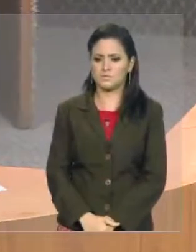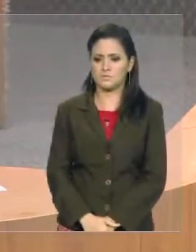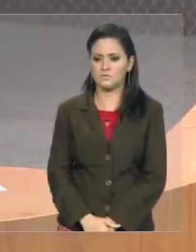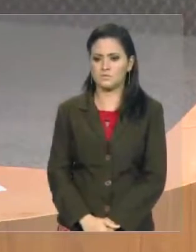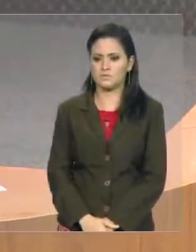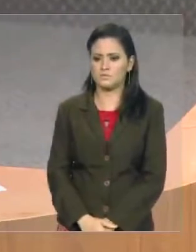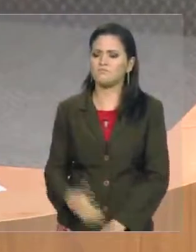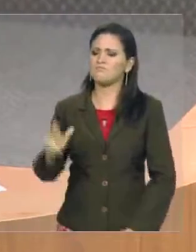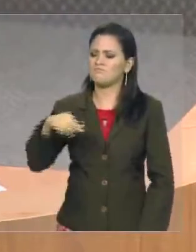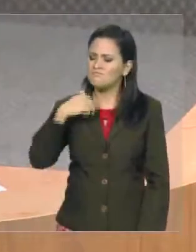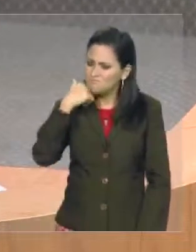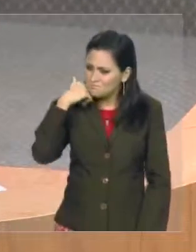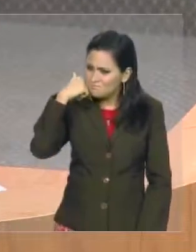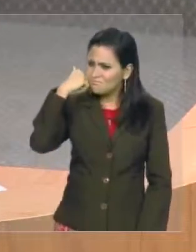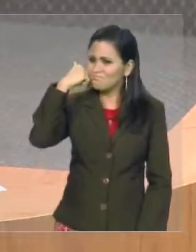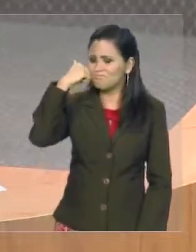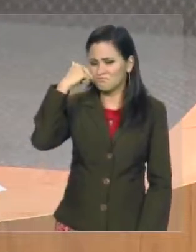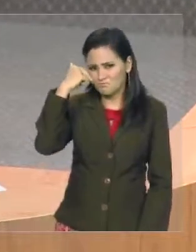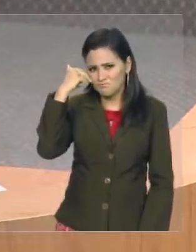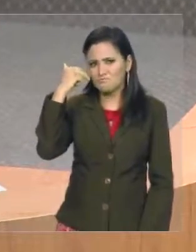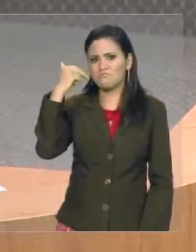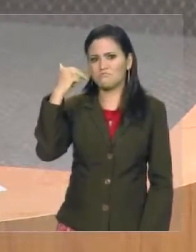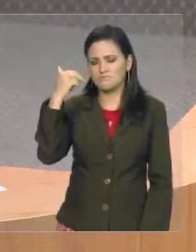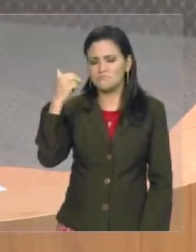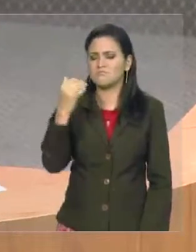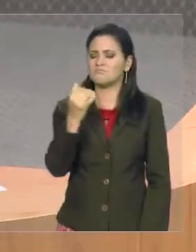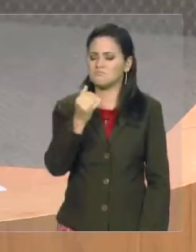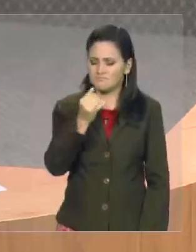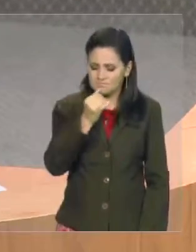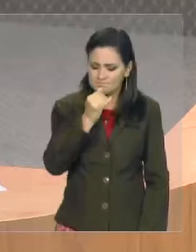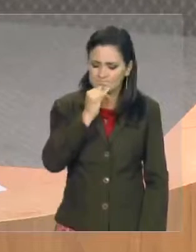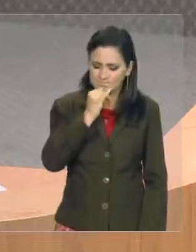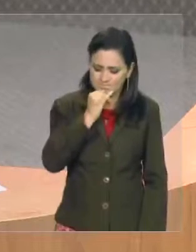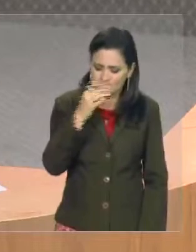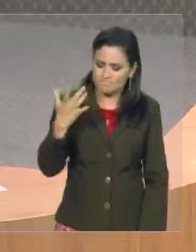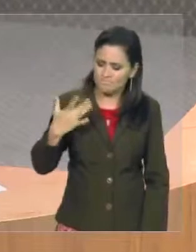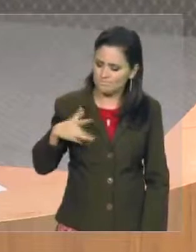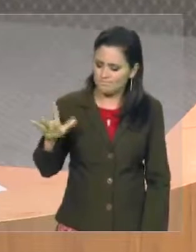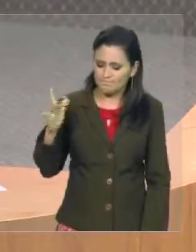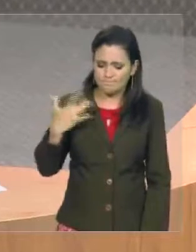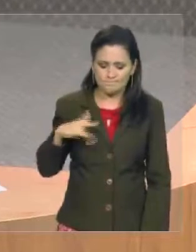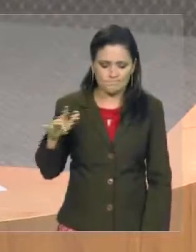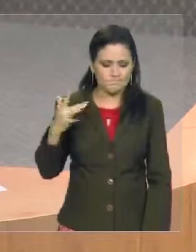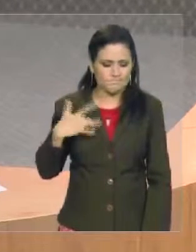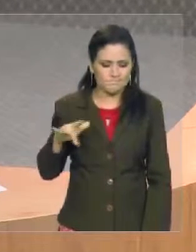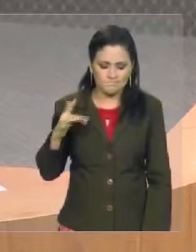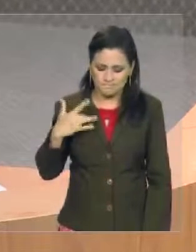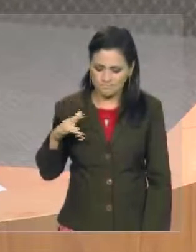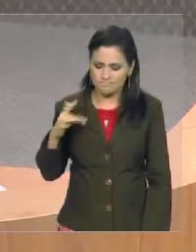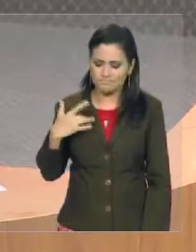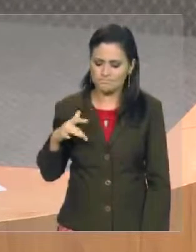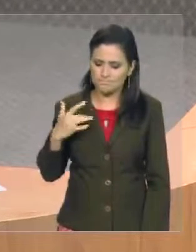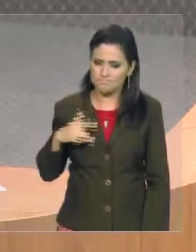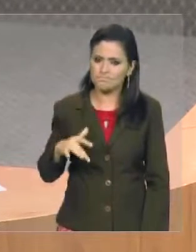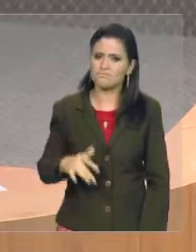é vergonhoso, é triste, é lamentável, é deplorável,